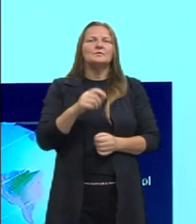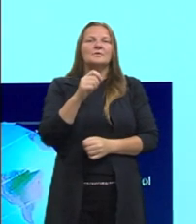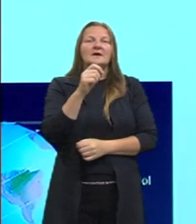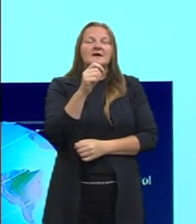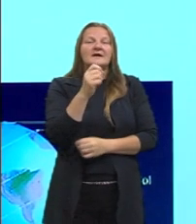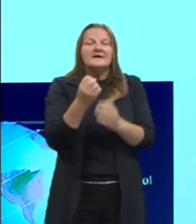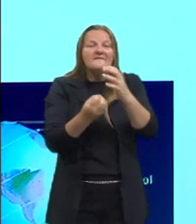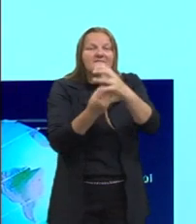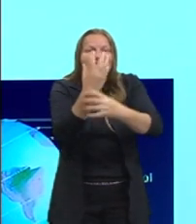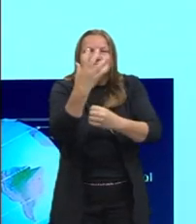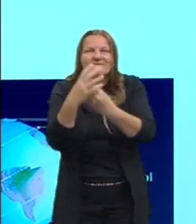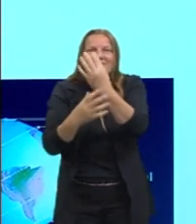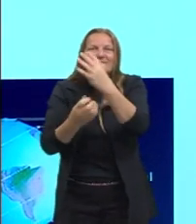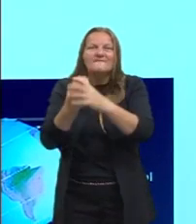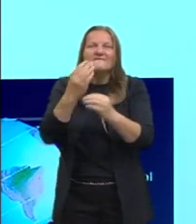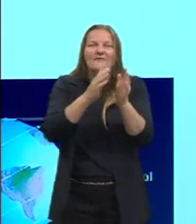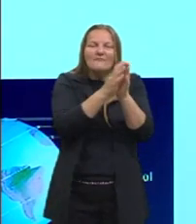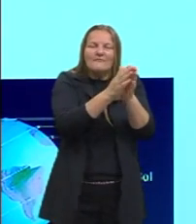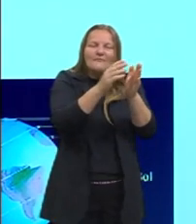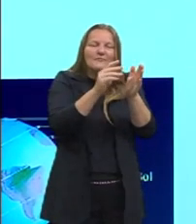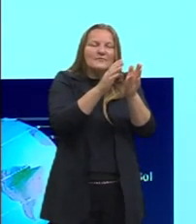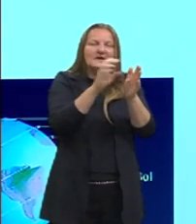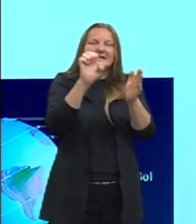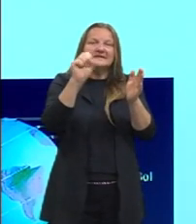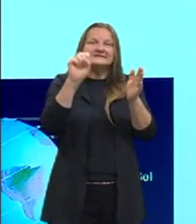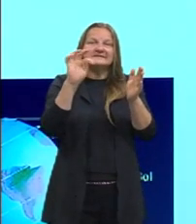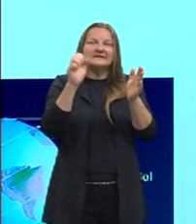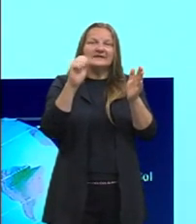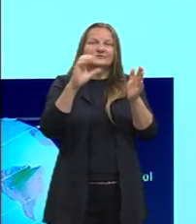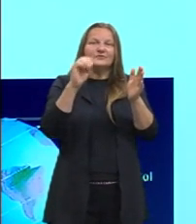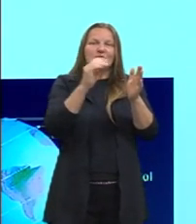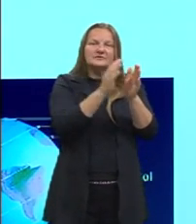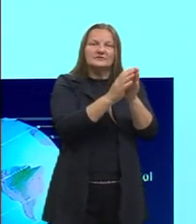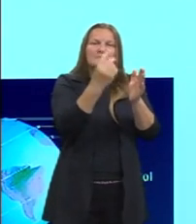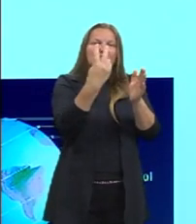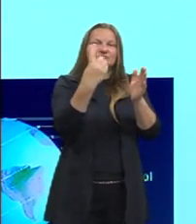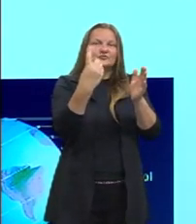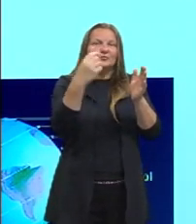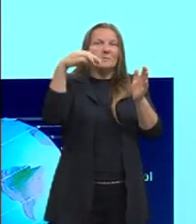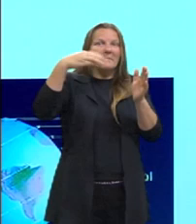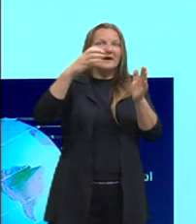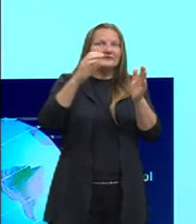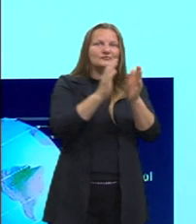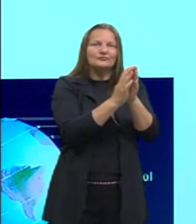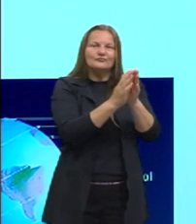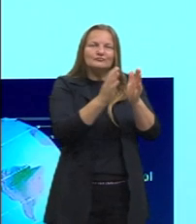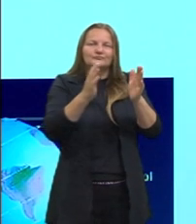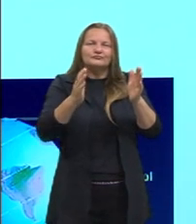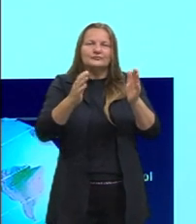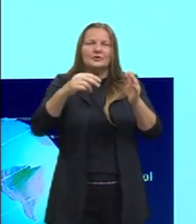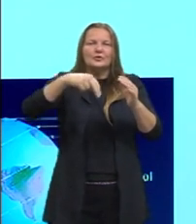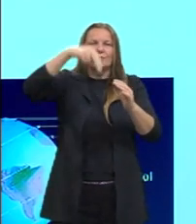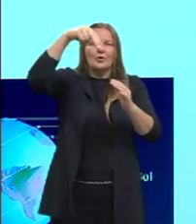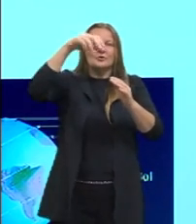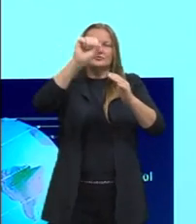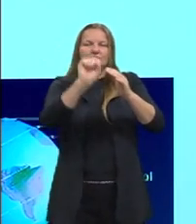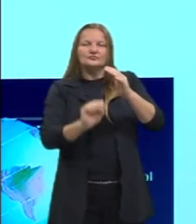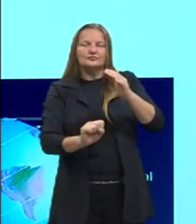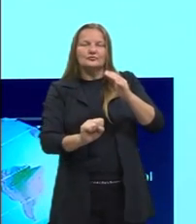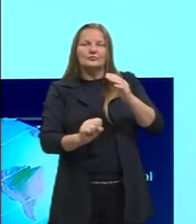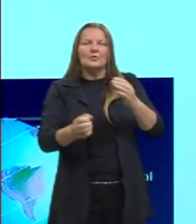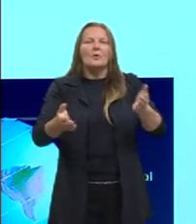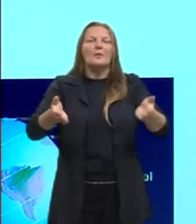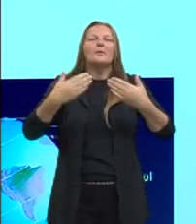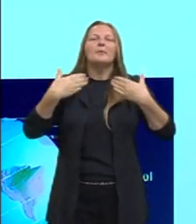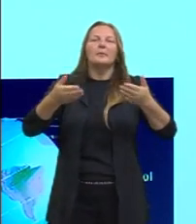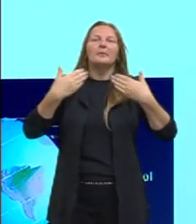temos a metade do globo, bem certinho ali, 21 de março, sendo iluminada, norte e sul. Já no verão do